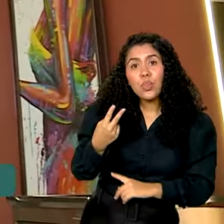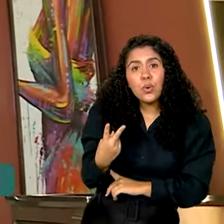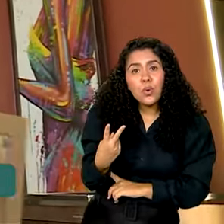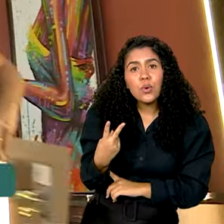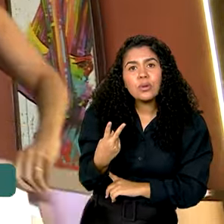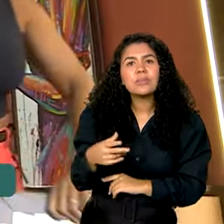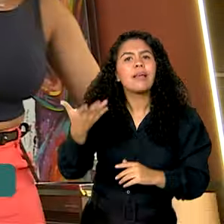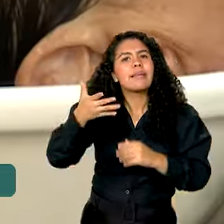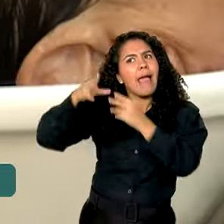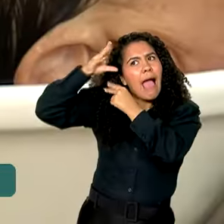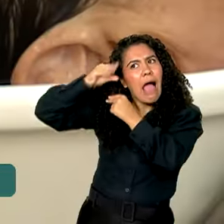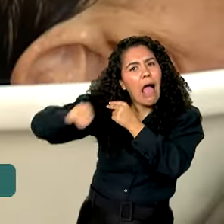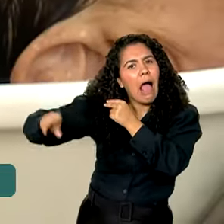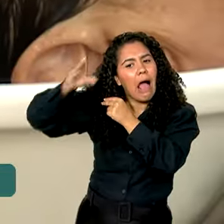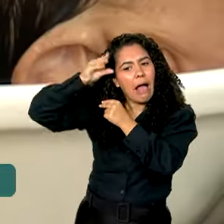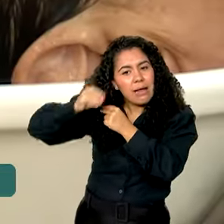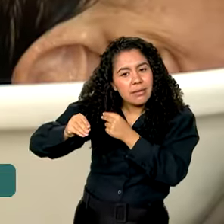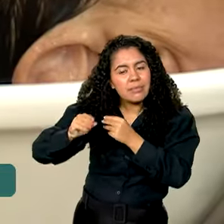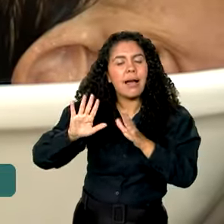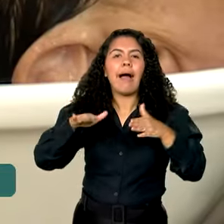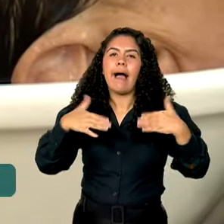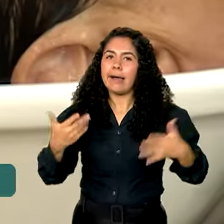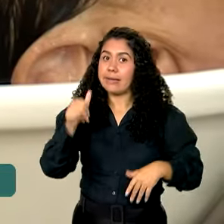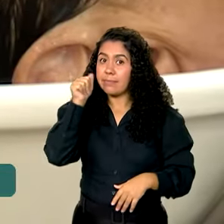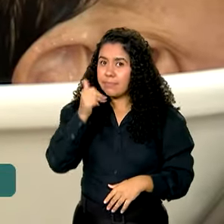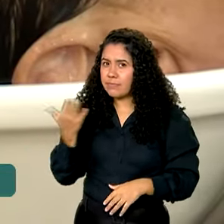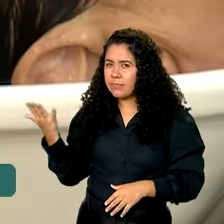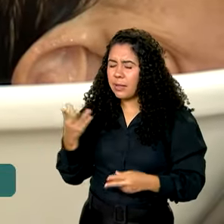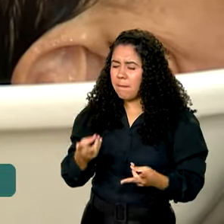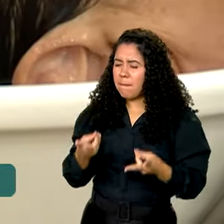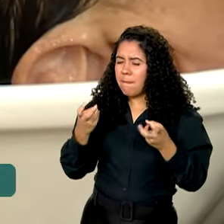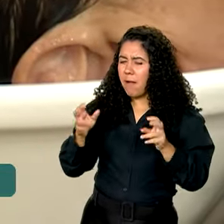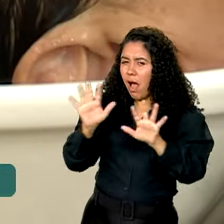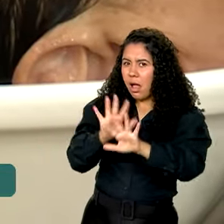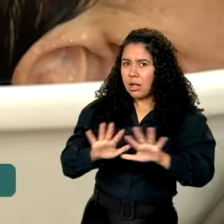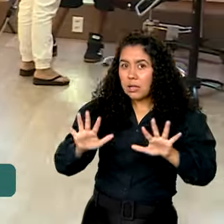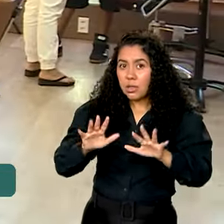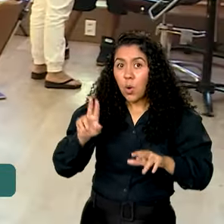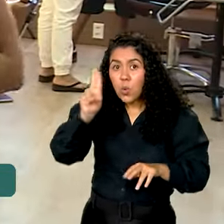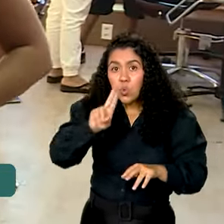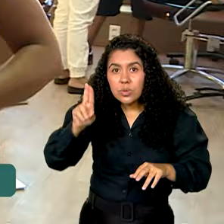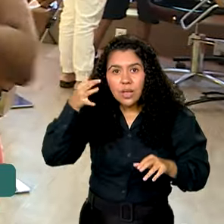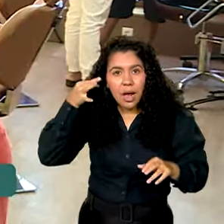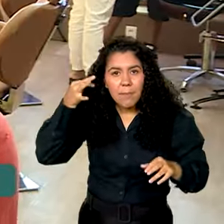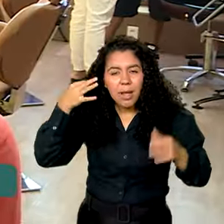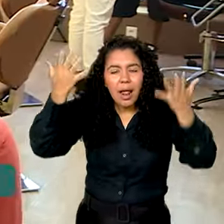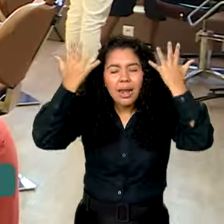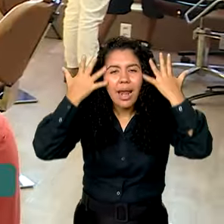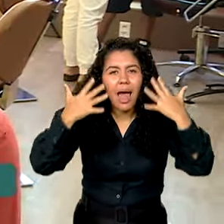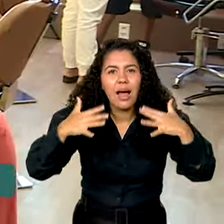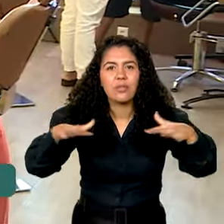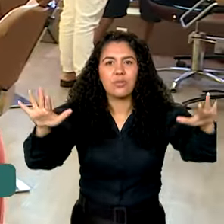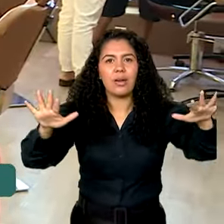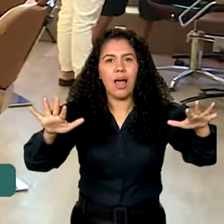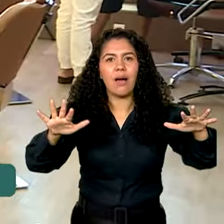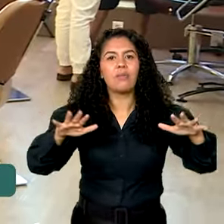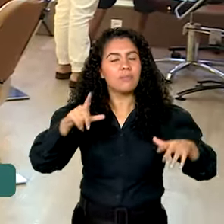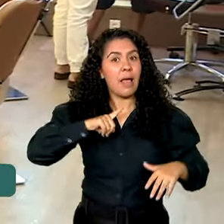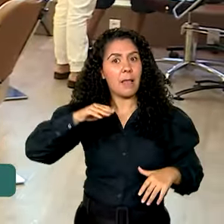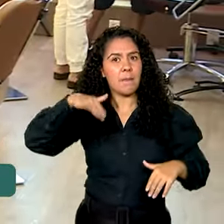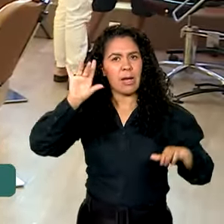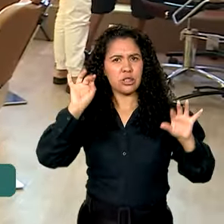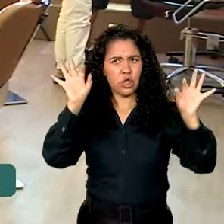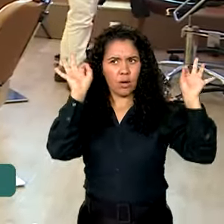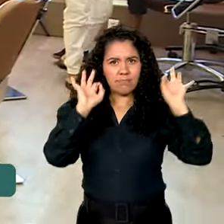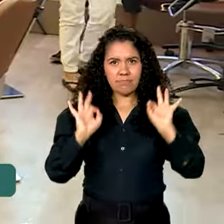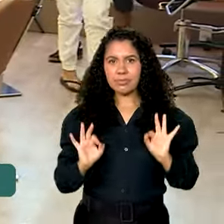alisar os cabelos. Foi aí que a Adriana percebeu que usar o cabelo natural era mais que uma questão estética, era